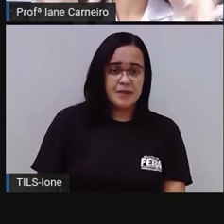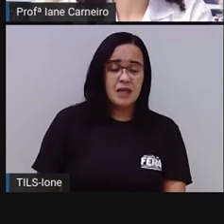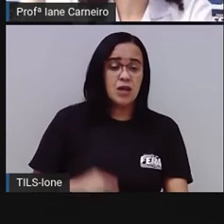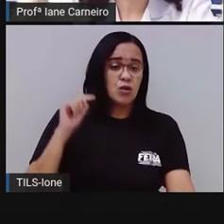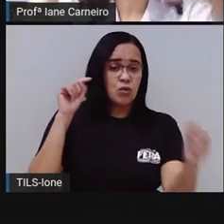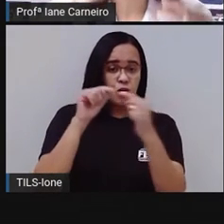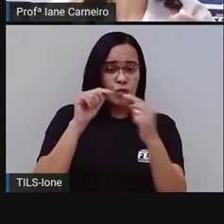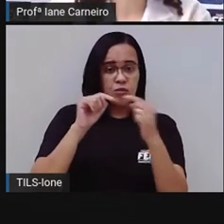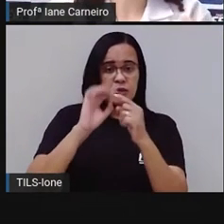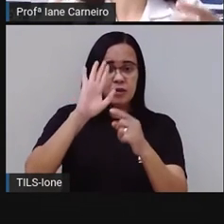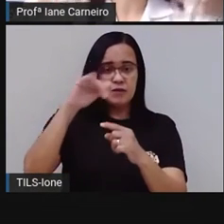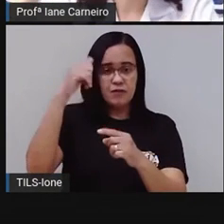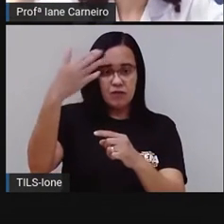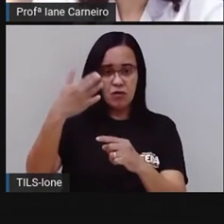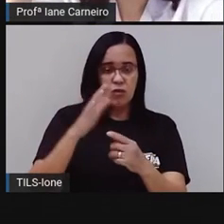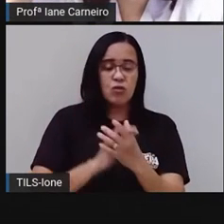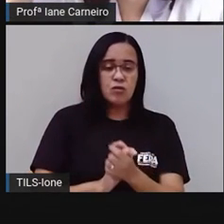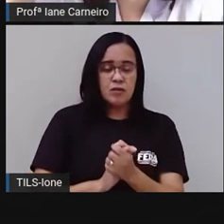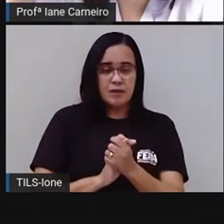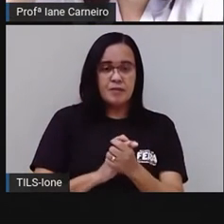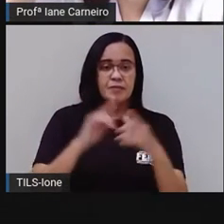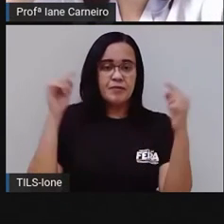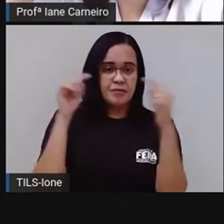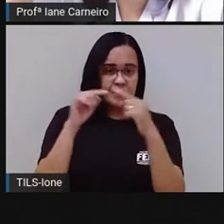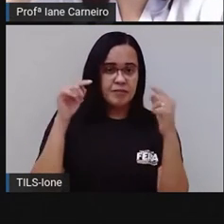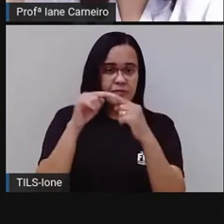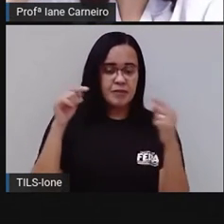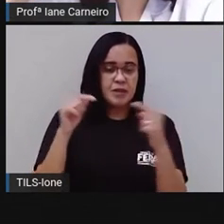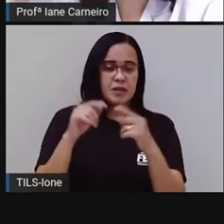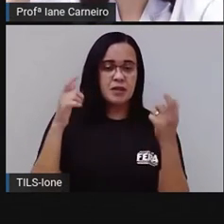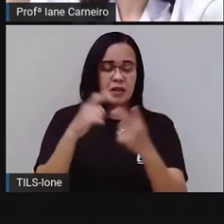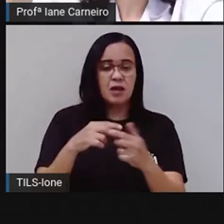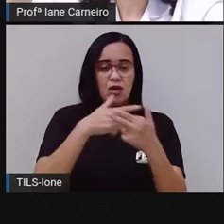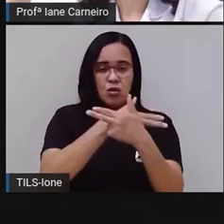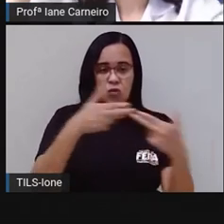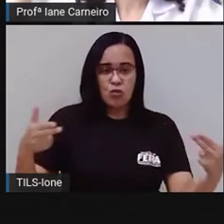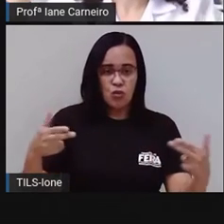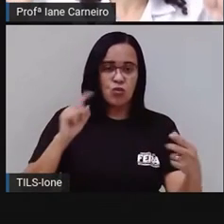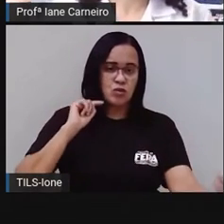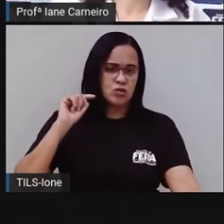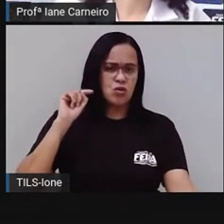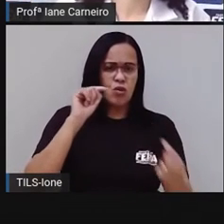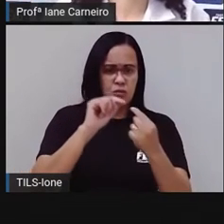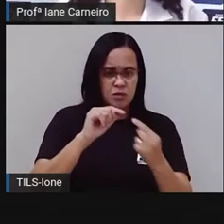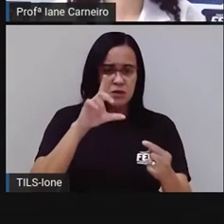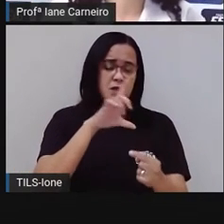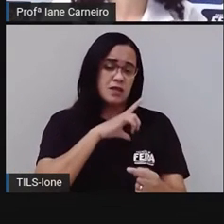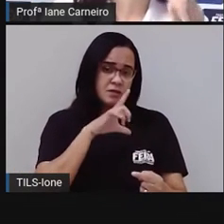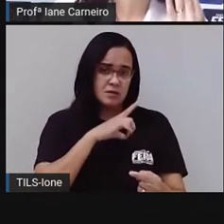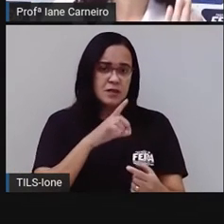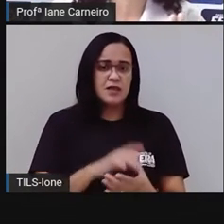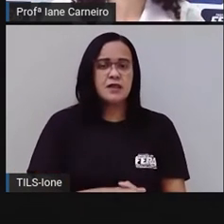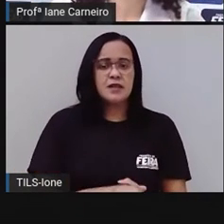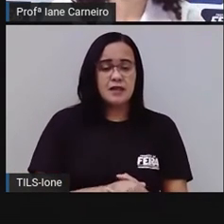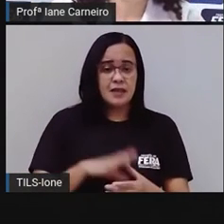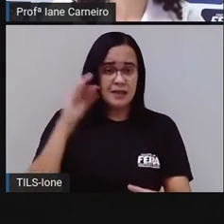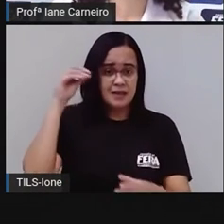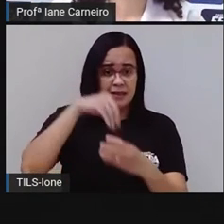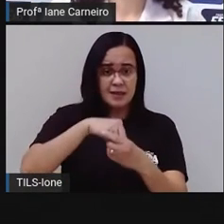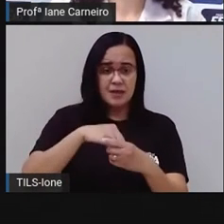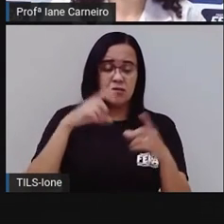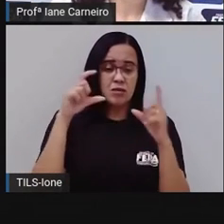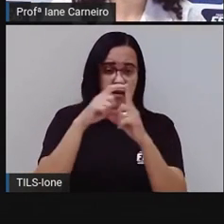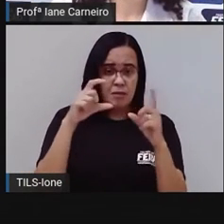objeto, mas não é ele em si. Então, o chapéu está aqui na cabeça, né, e a aba está para fora, tá certo? Então, dentro da